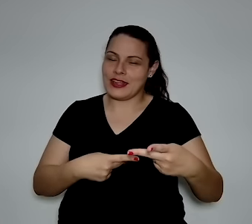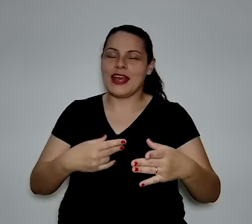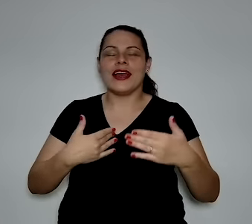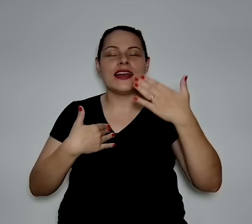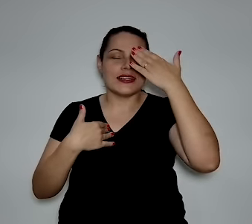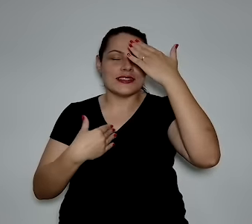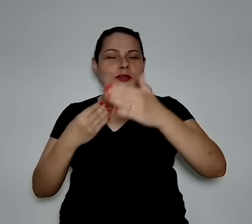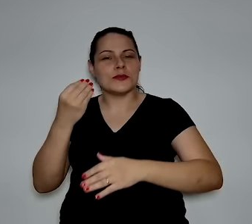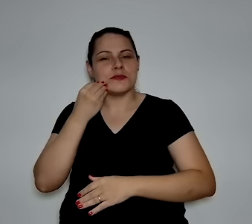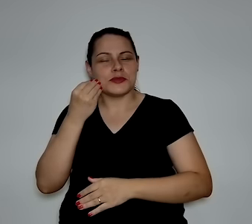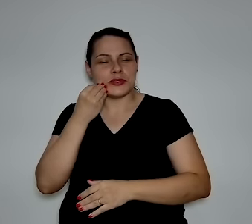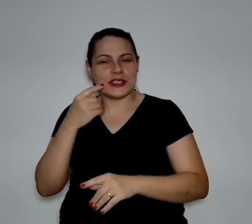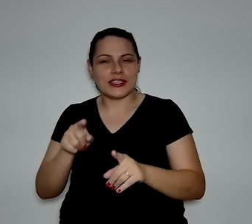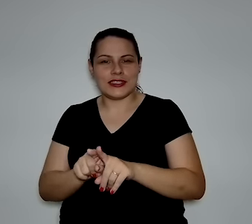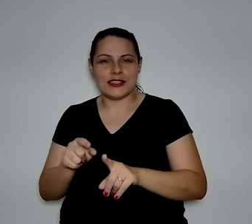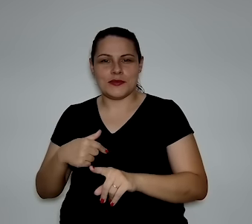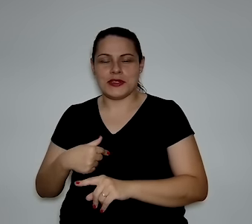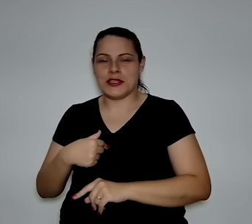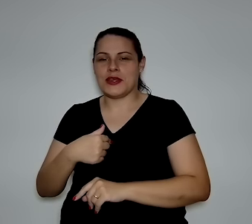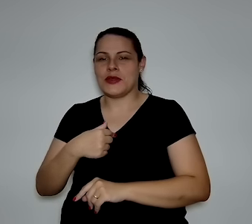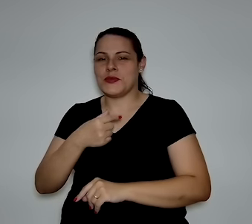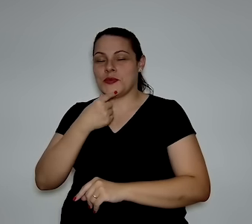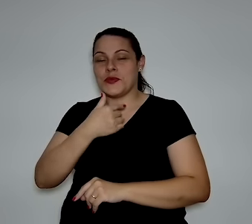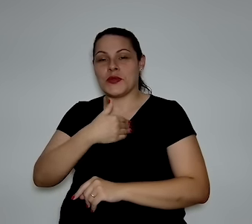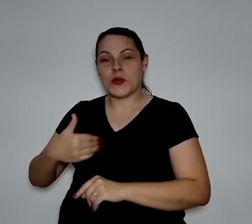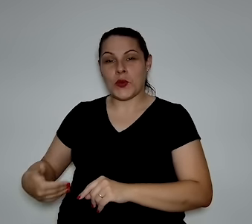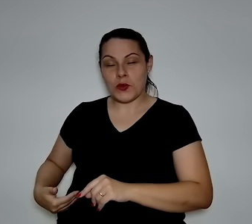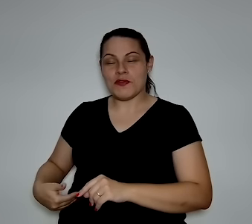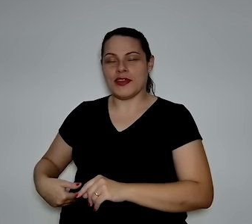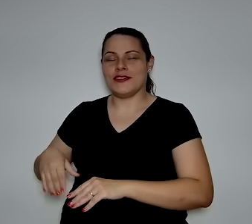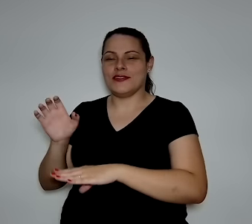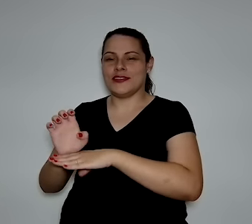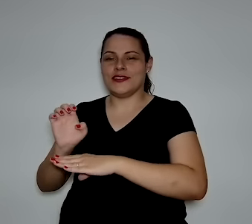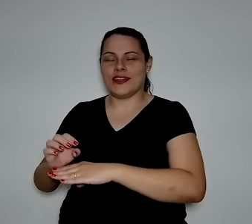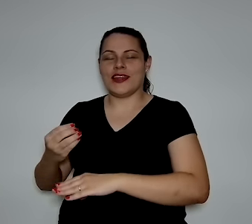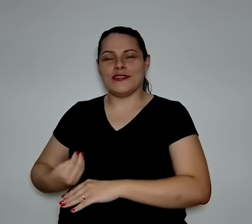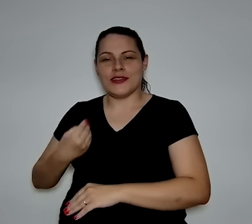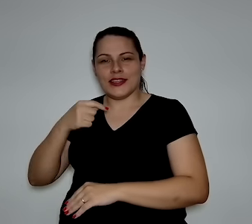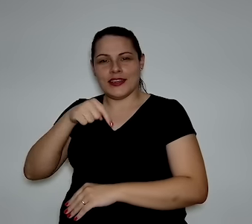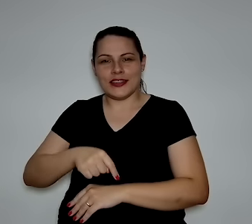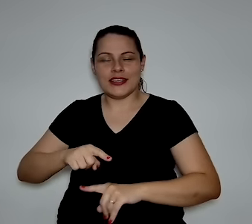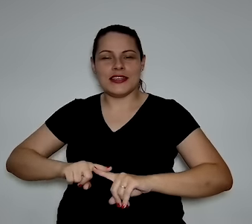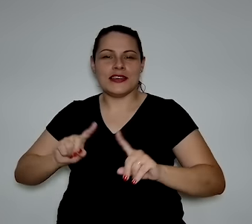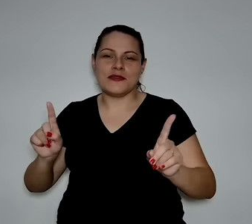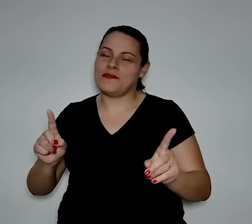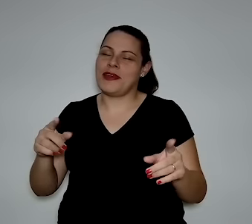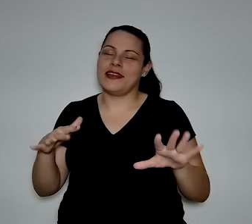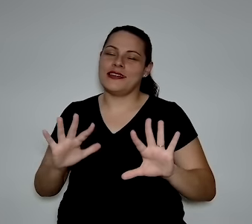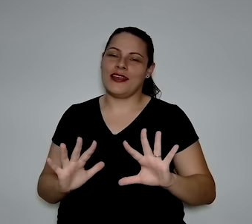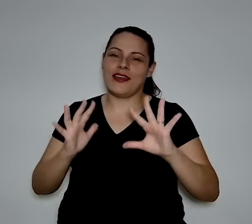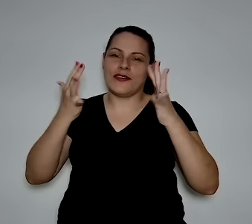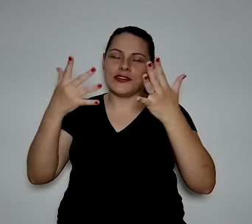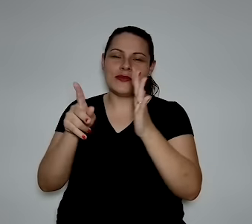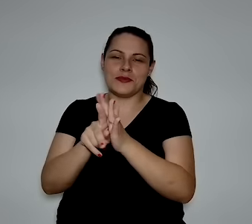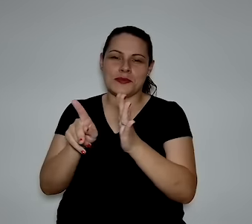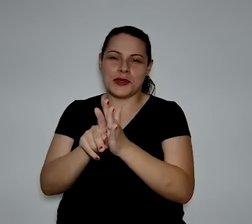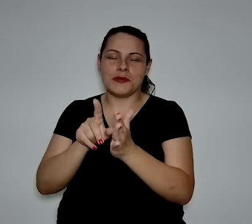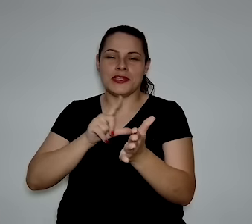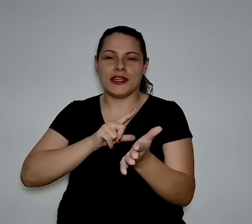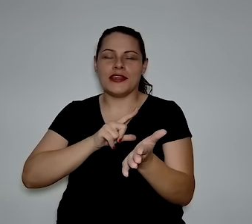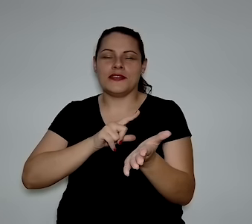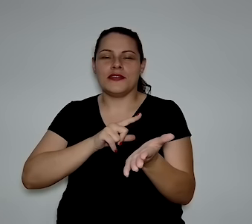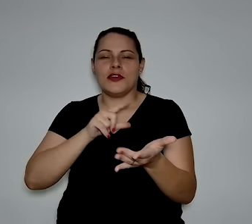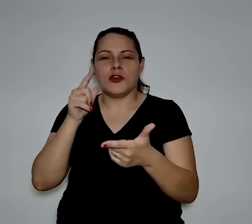Agradecer aqui a oportunidade. O governador é humano, o governador do estado do Ceará, gostaria de estar aqui presente, confirmou, mas em virtude,